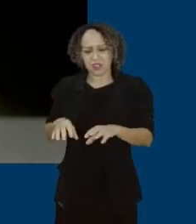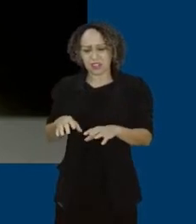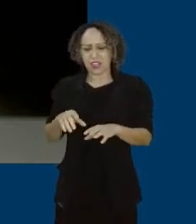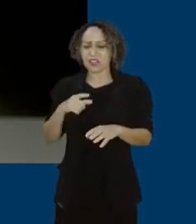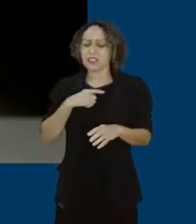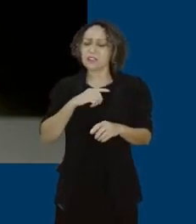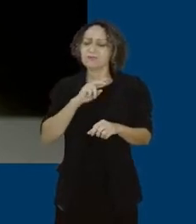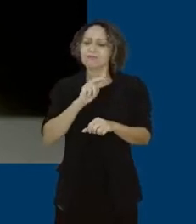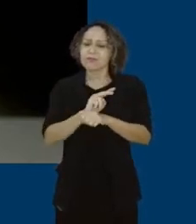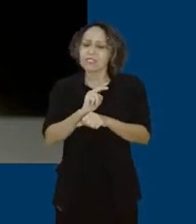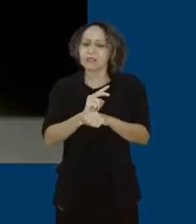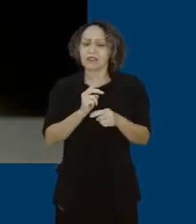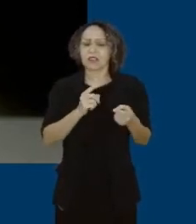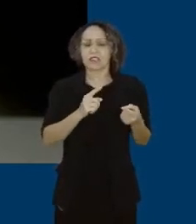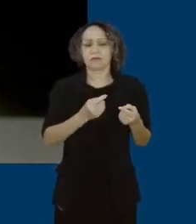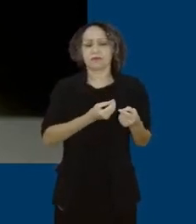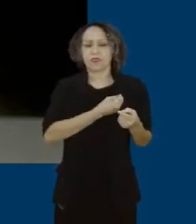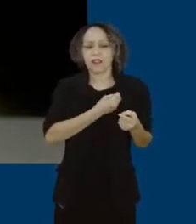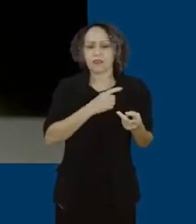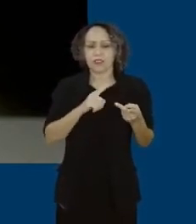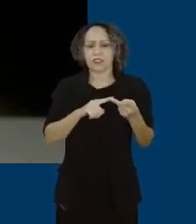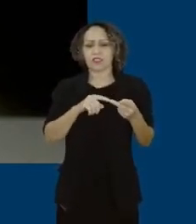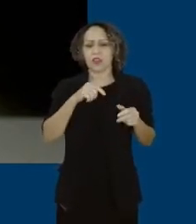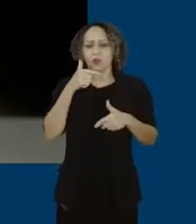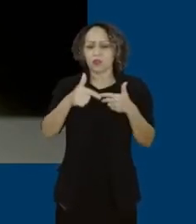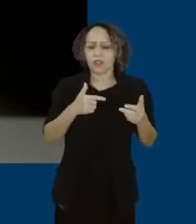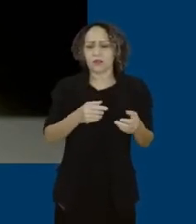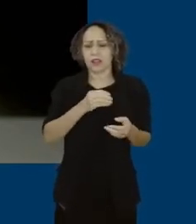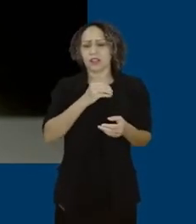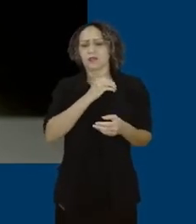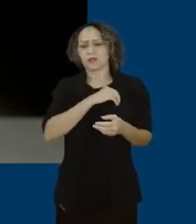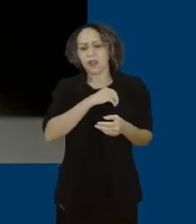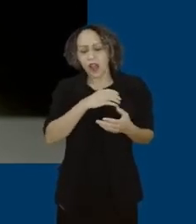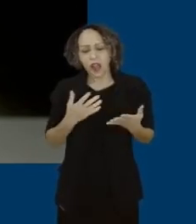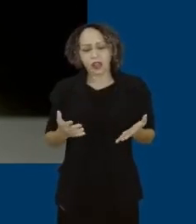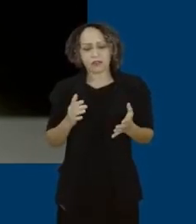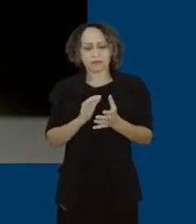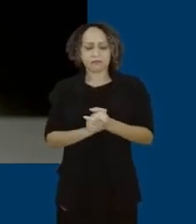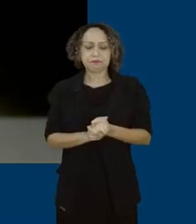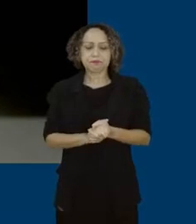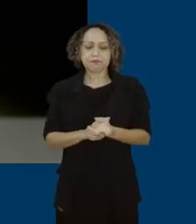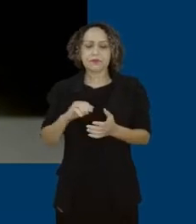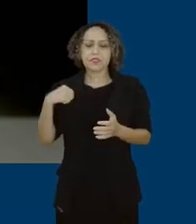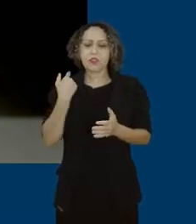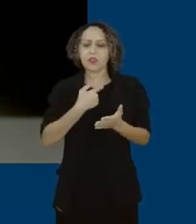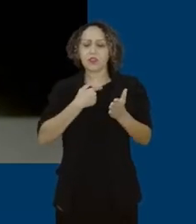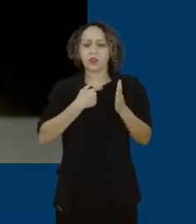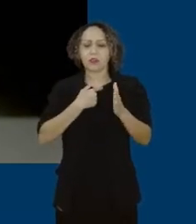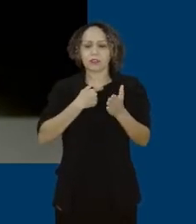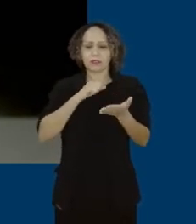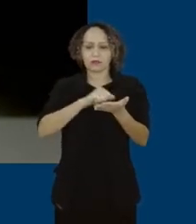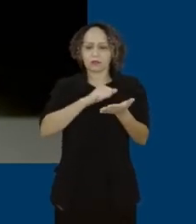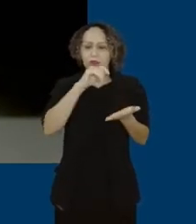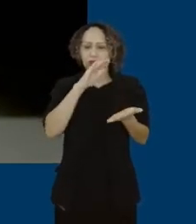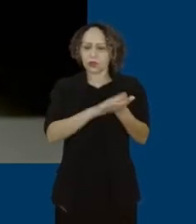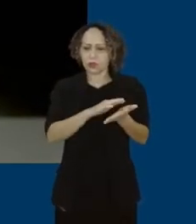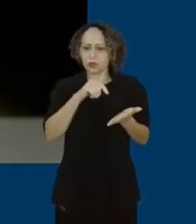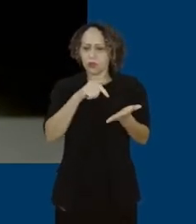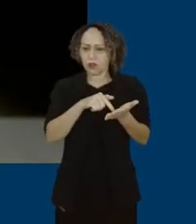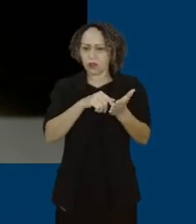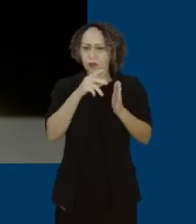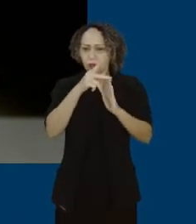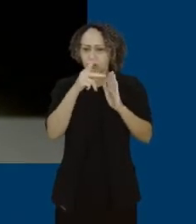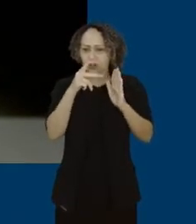o seu trabalho, a sua renda. Nós aprovamos na Câmara de Deputados o projeto de lei em 2019